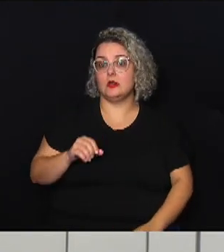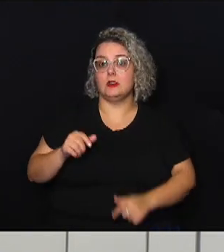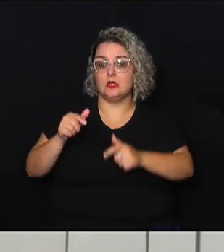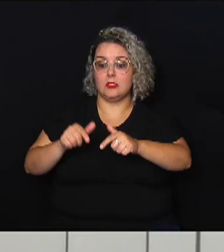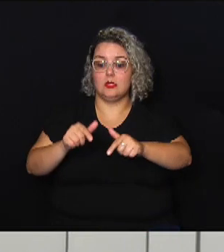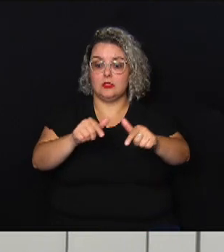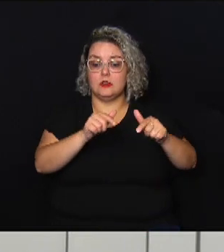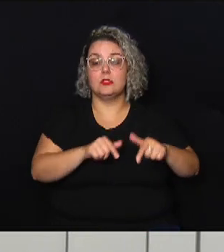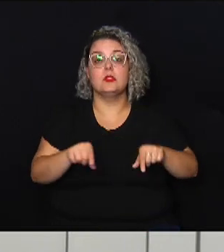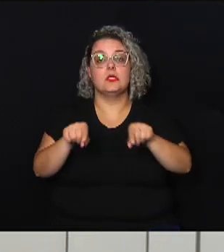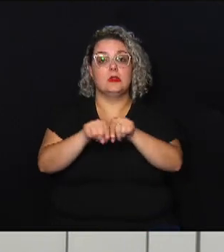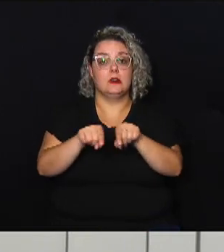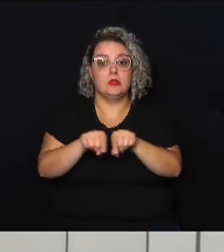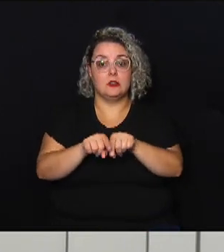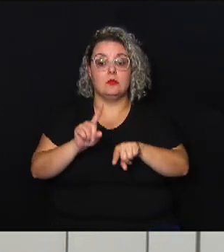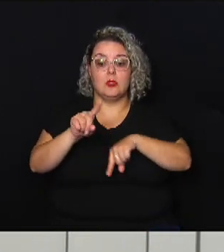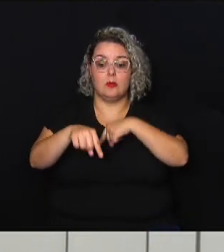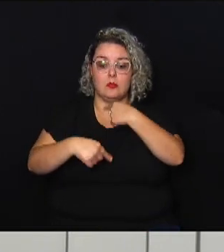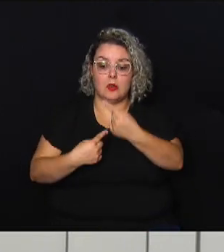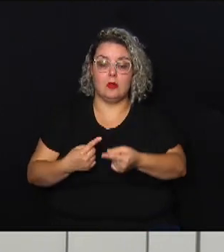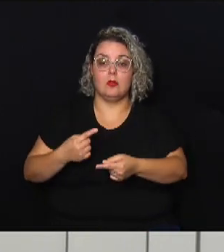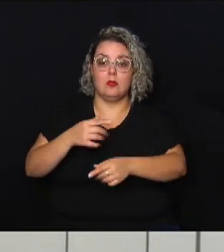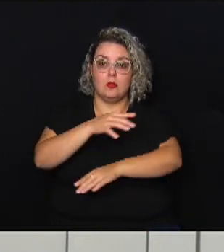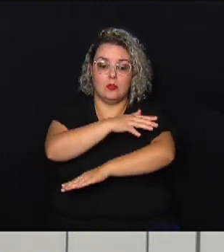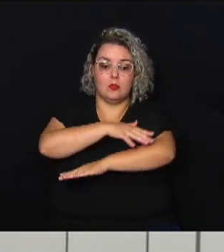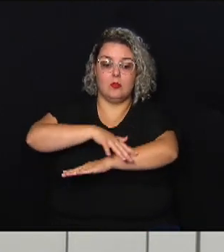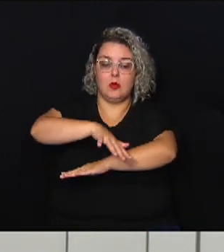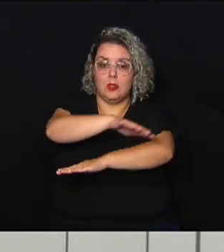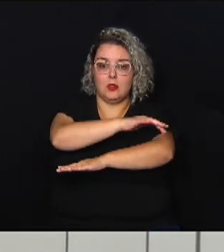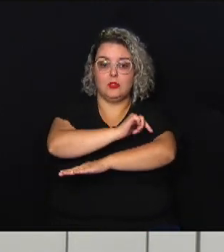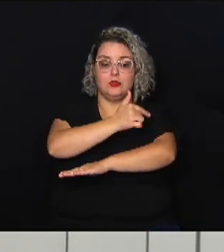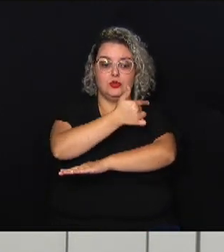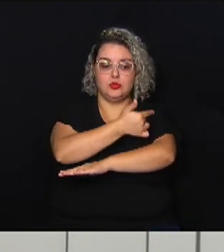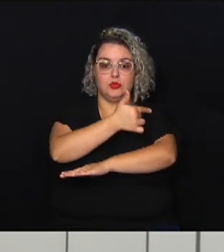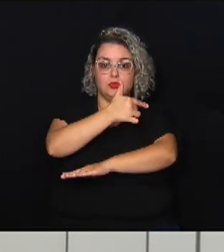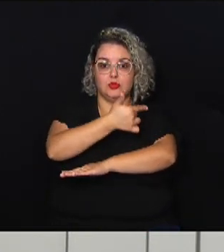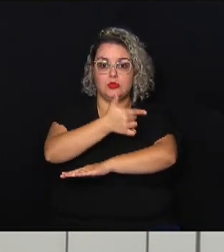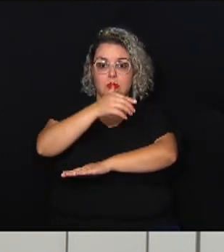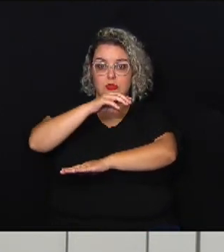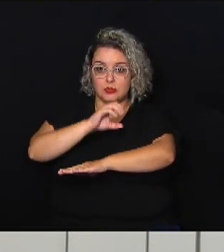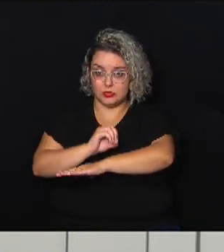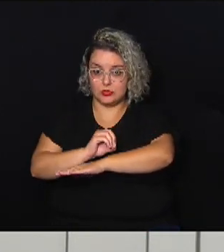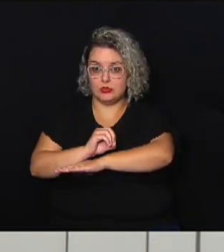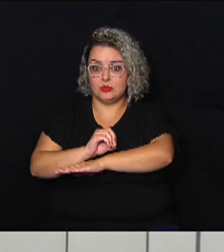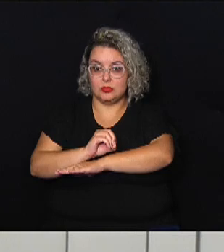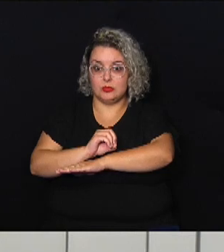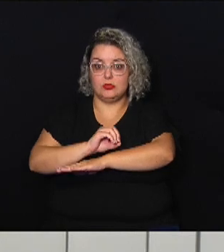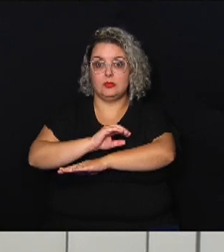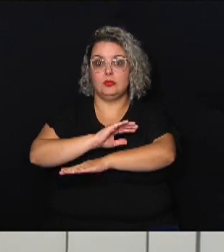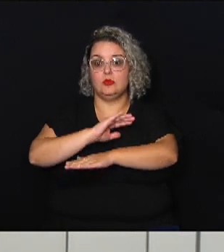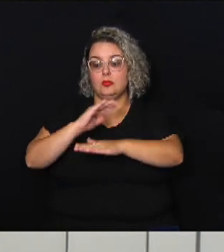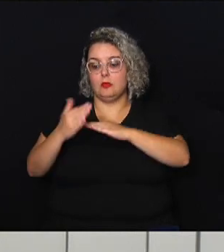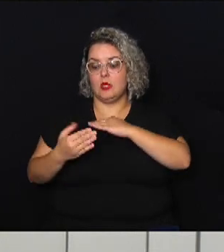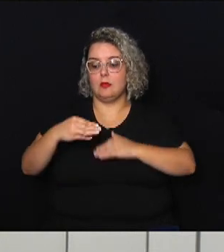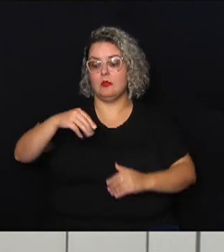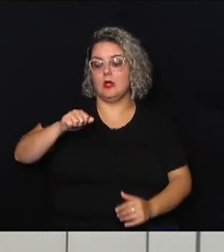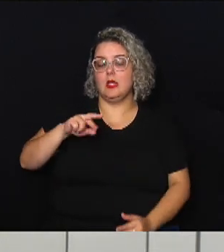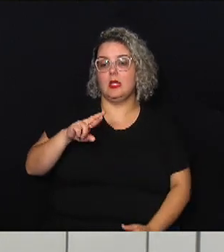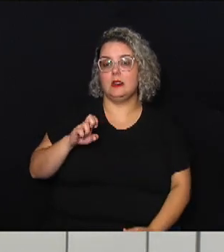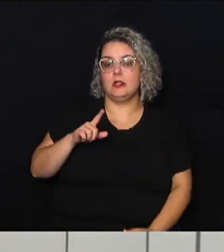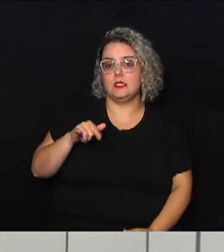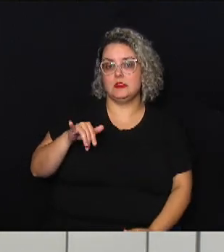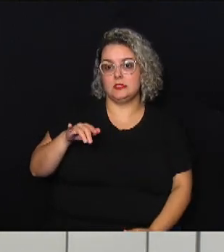e também uma outra área para receber 220 unidades no bairro Maresias e ainda